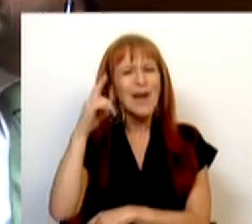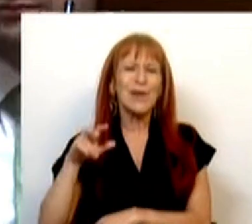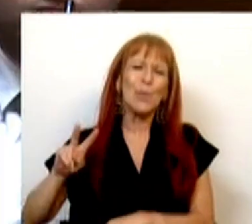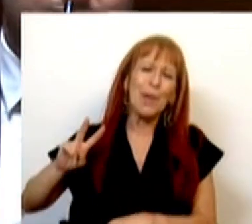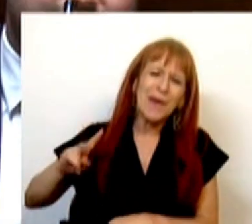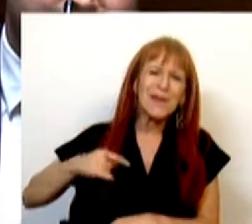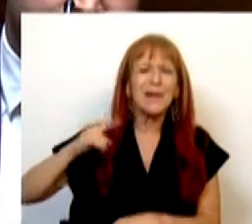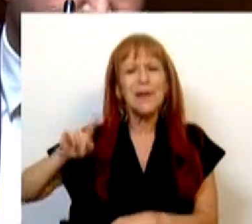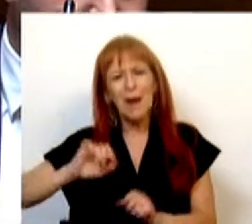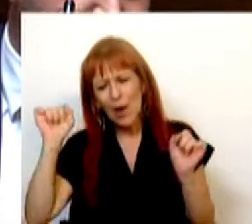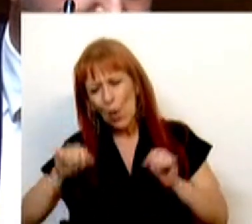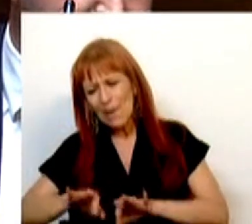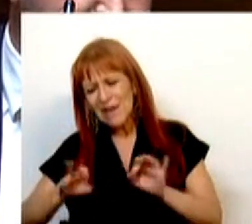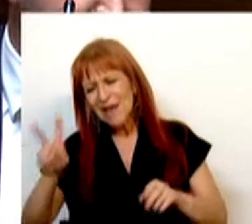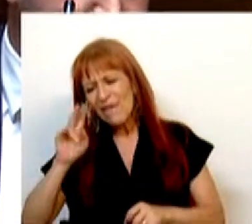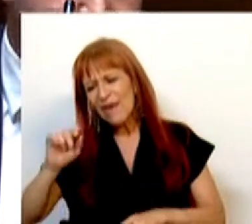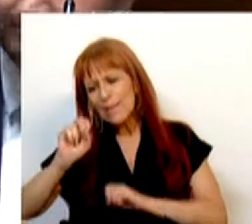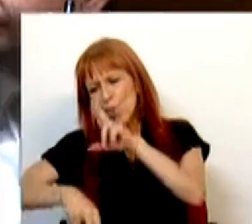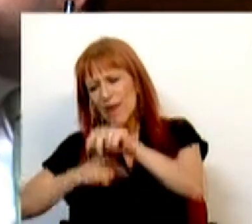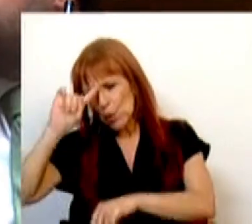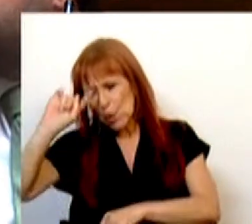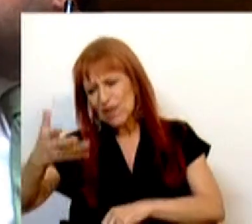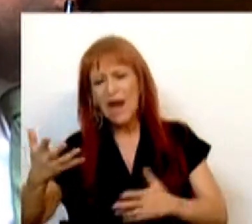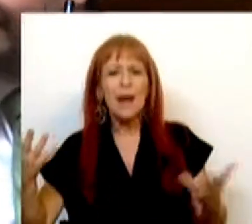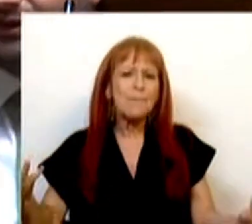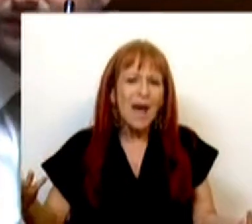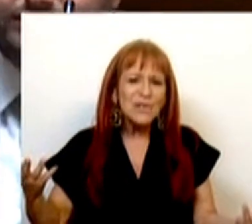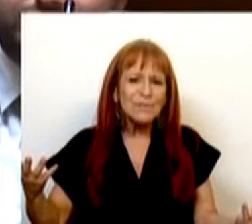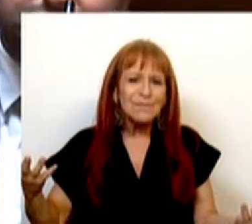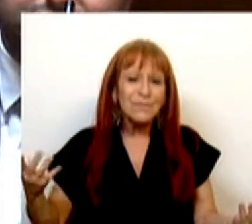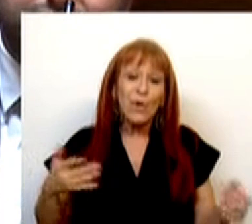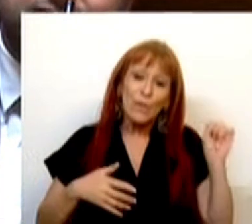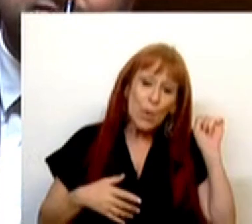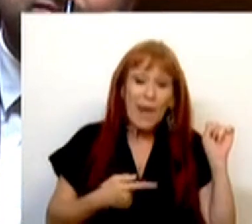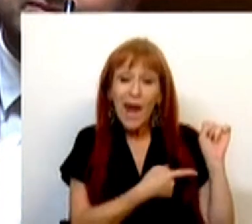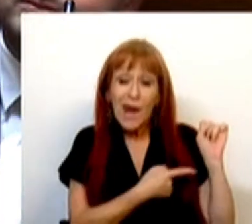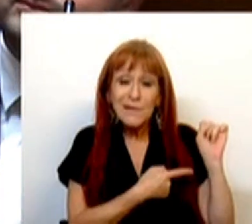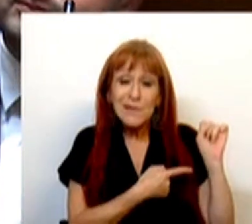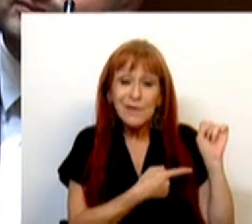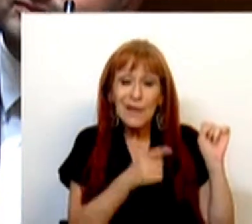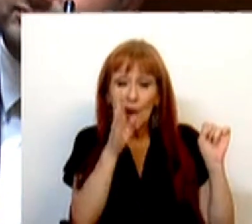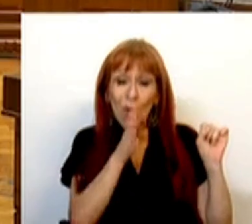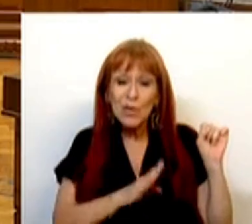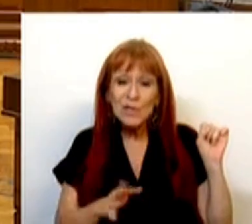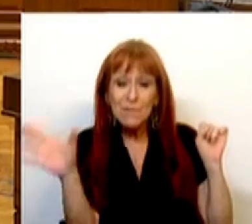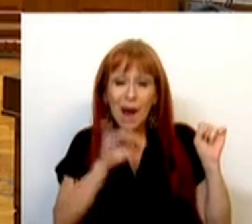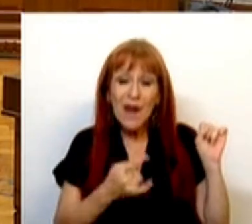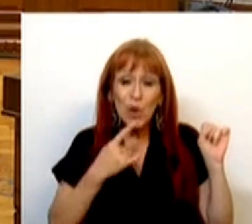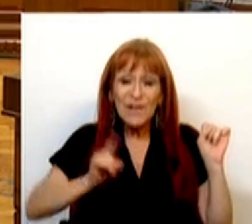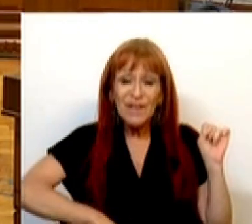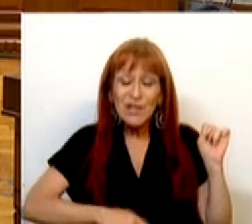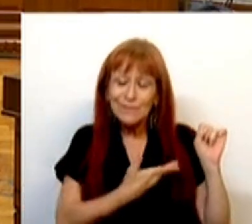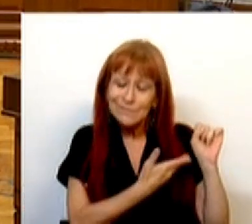PSD também acompanha esta visão vanguardista. Mas foi o PS que concretizou mais uma